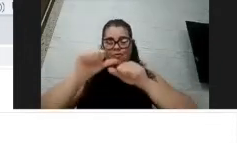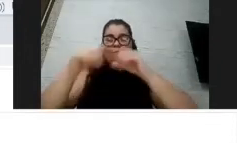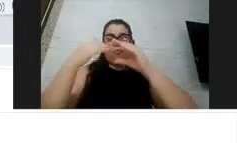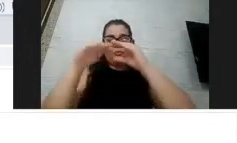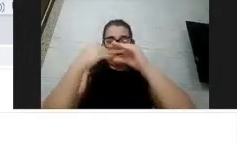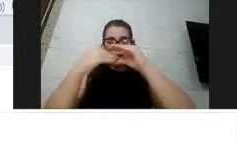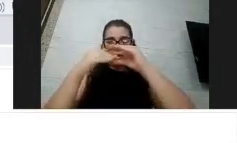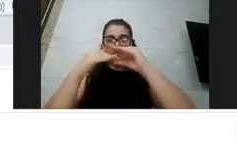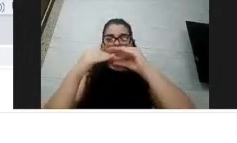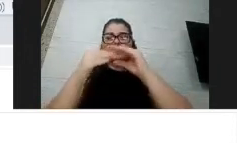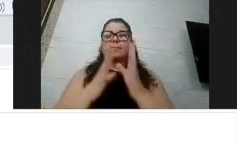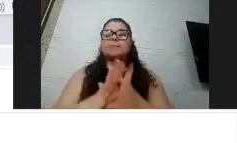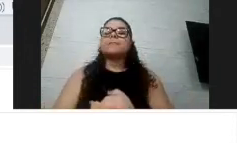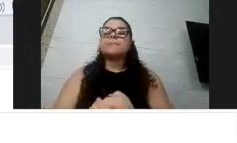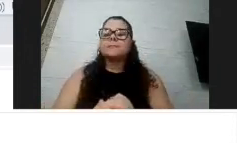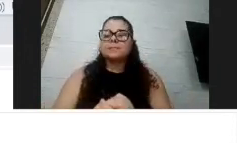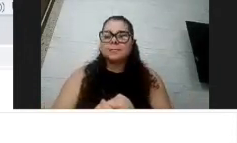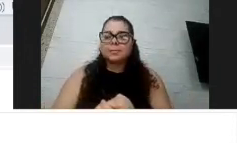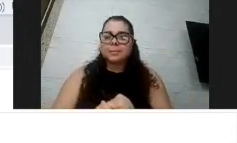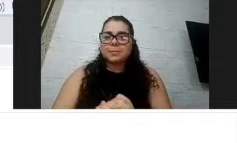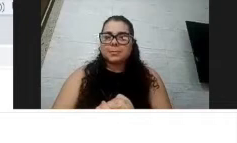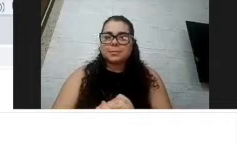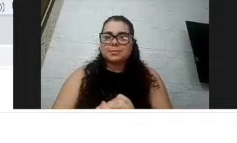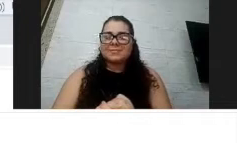Eu não acho a gente. Que ótimo.